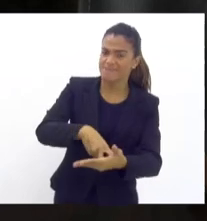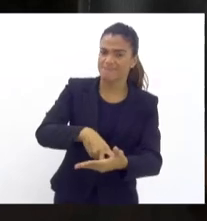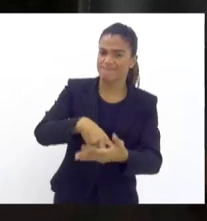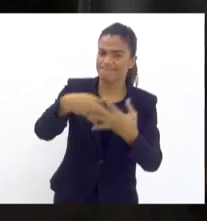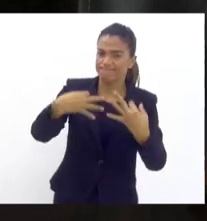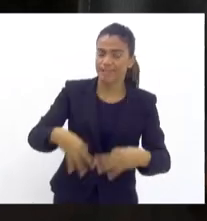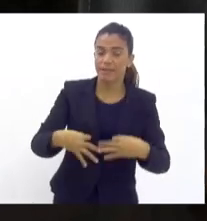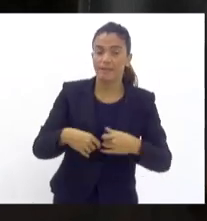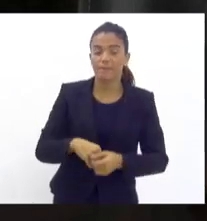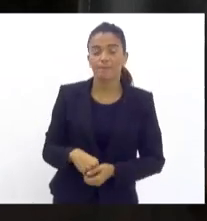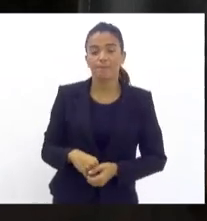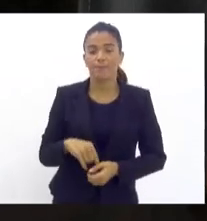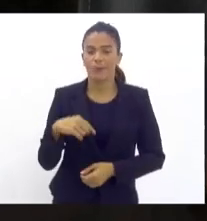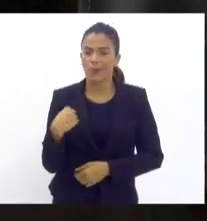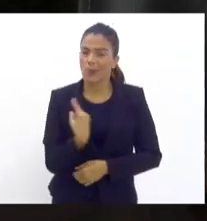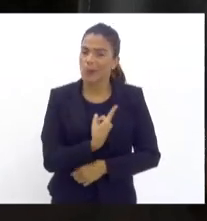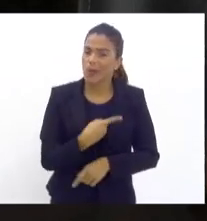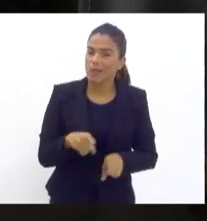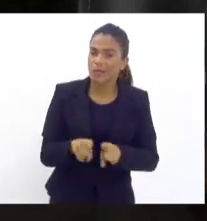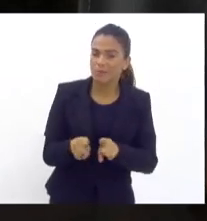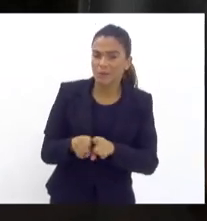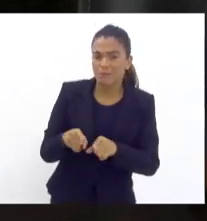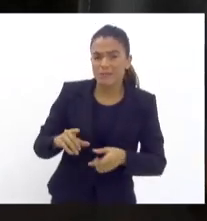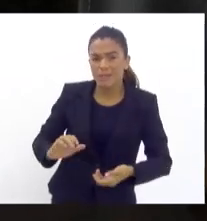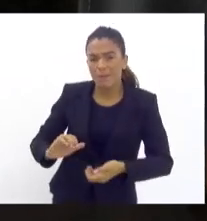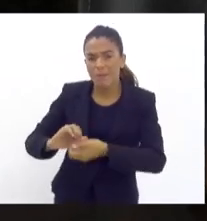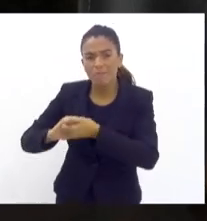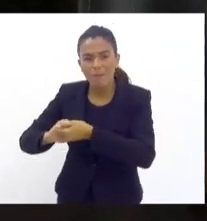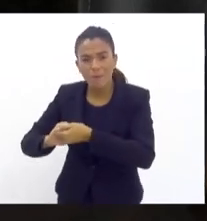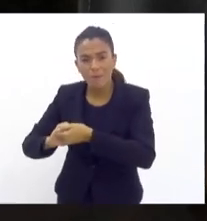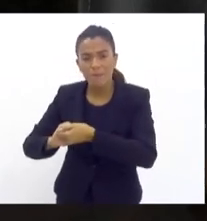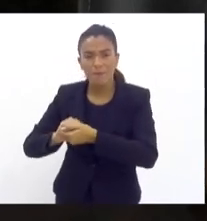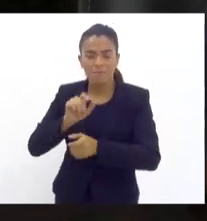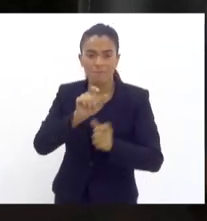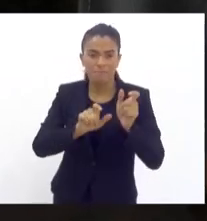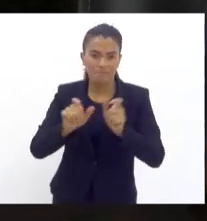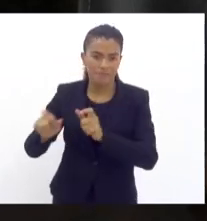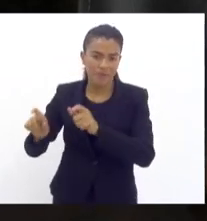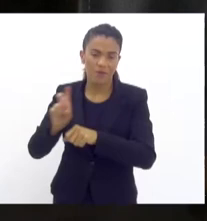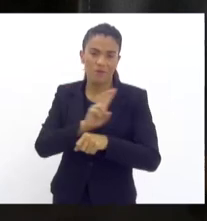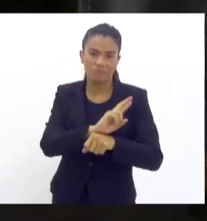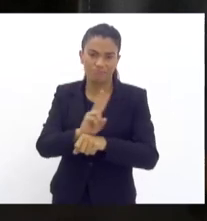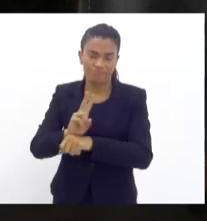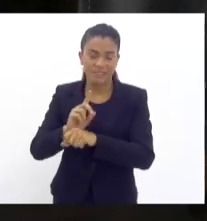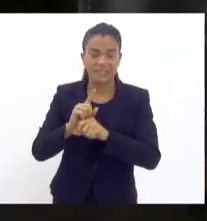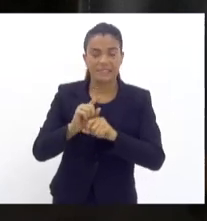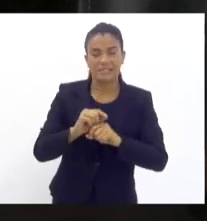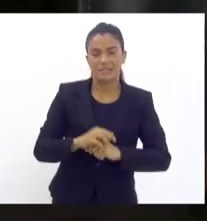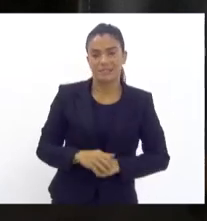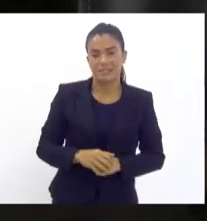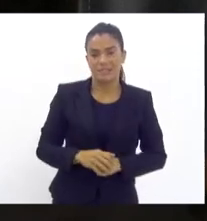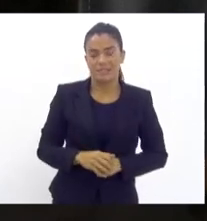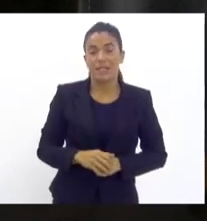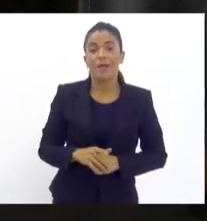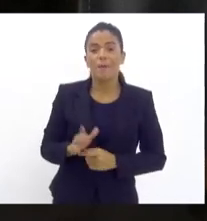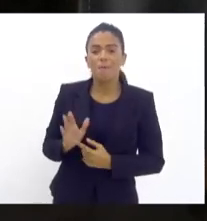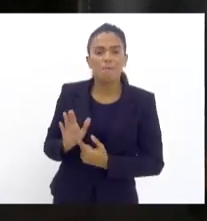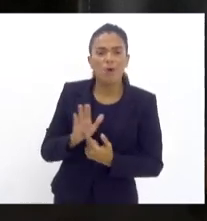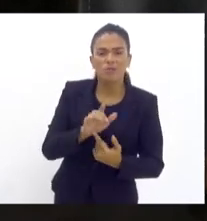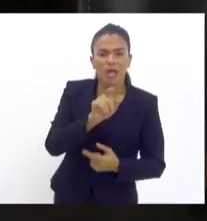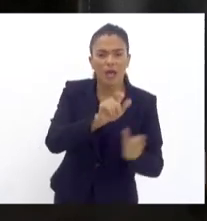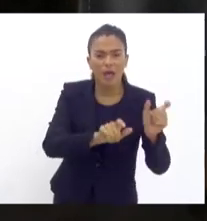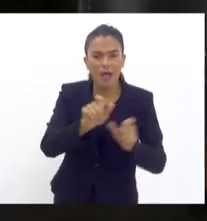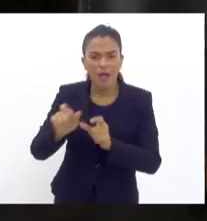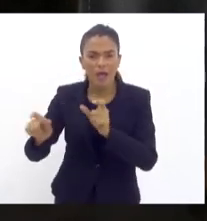também precisamos abraçar os nossos agentes de segurança, mostrar para eles que eles são,